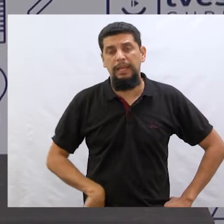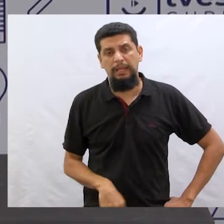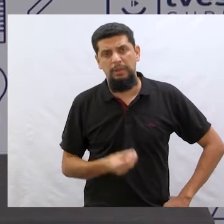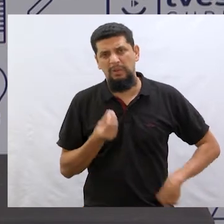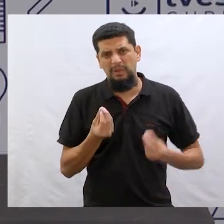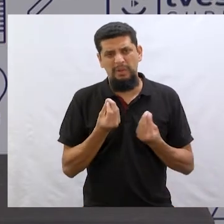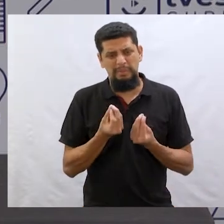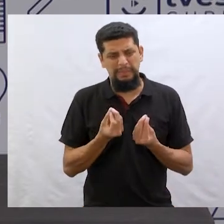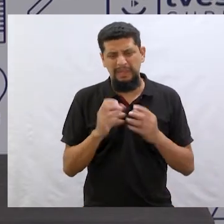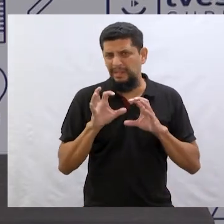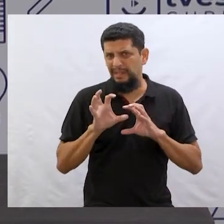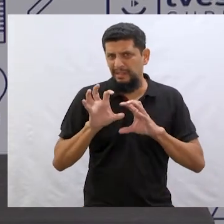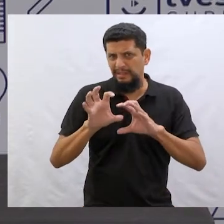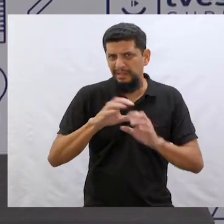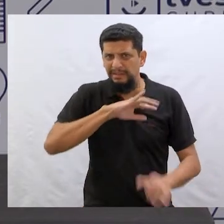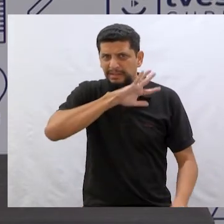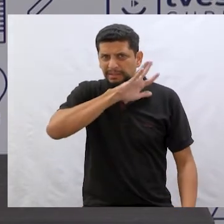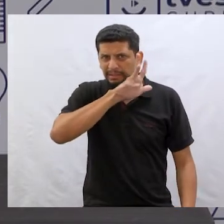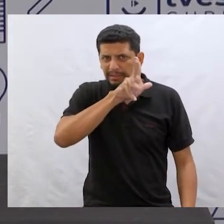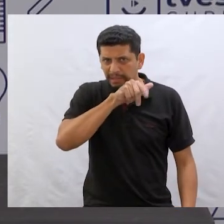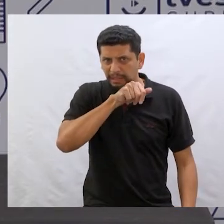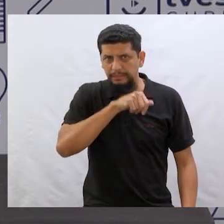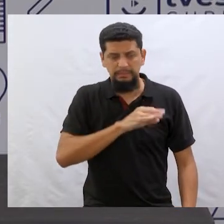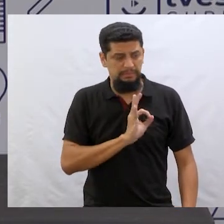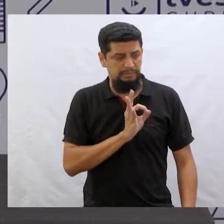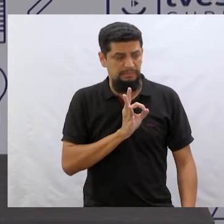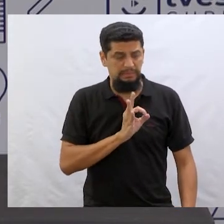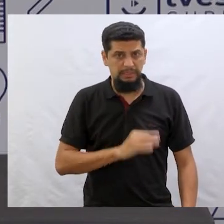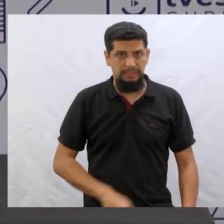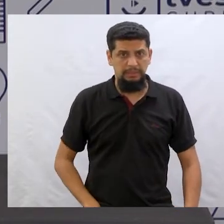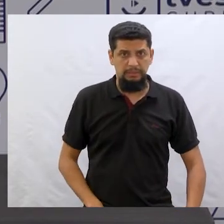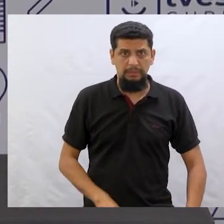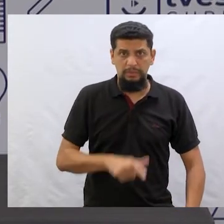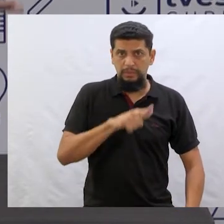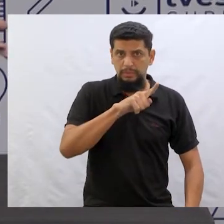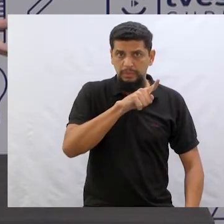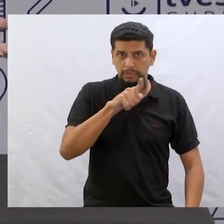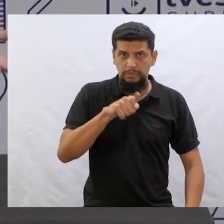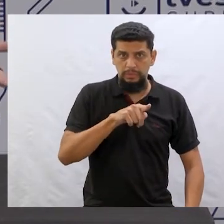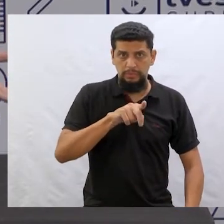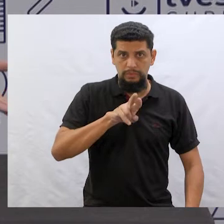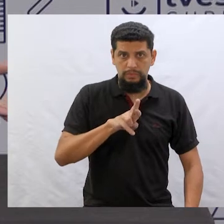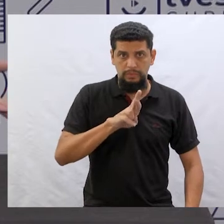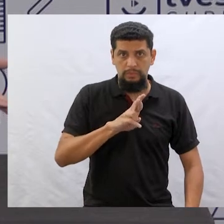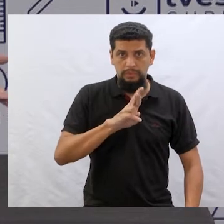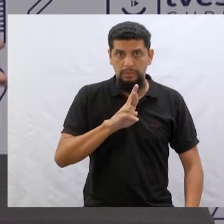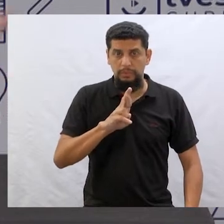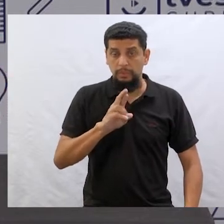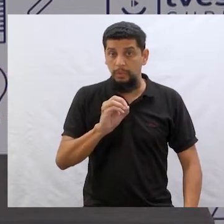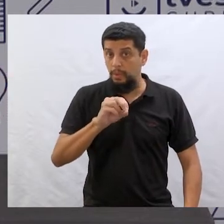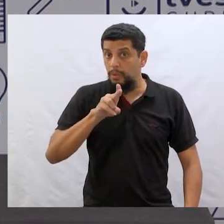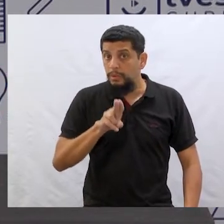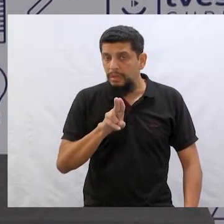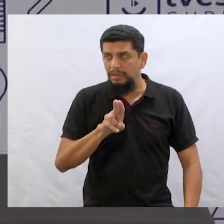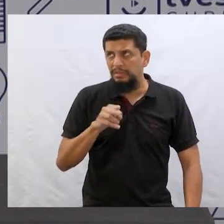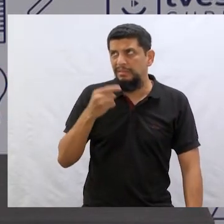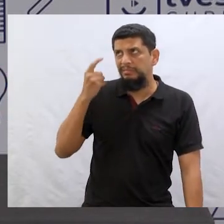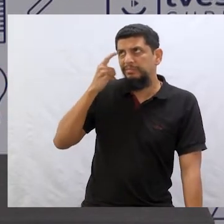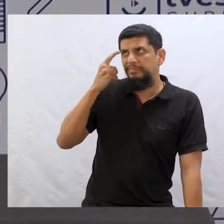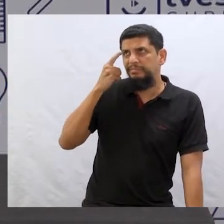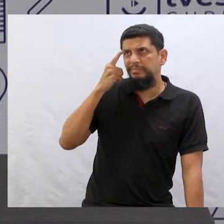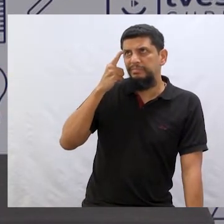E aí eu falei assim, como assim? O leão, o pai do Matheus fala, né? O leão Zulrou? Aí